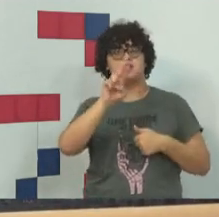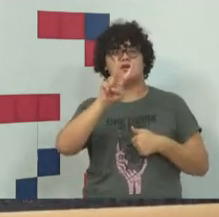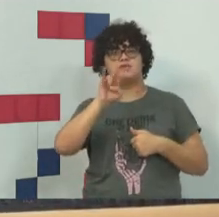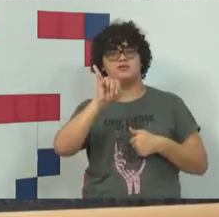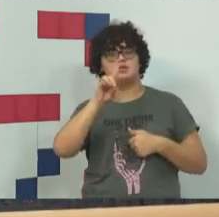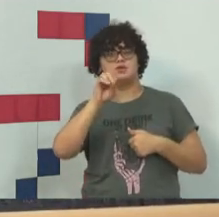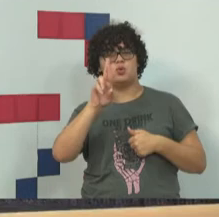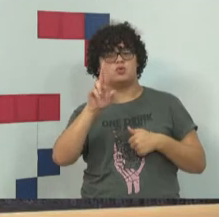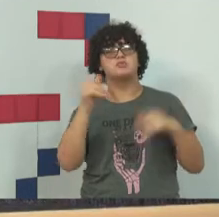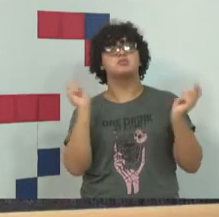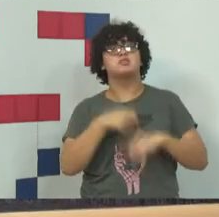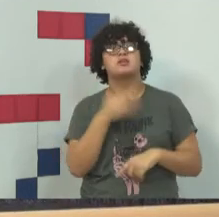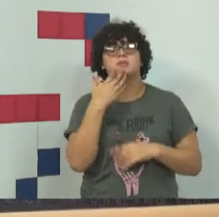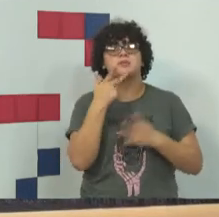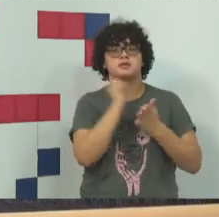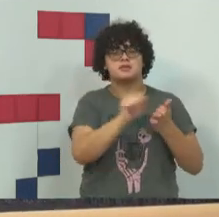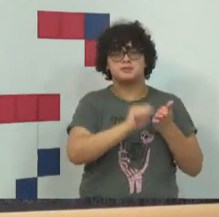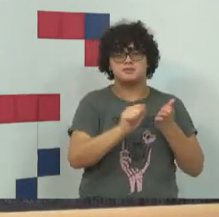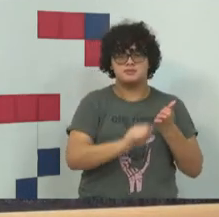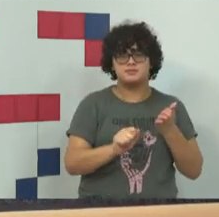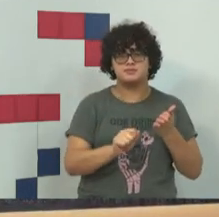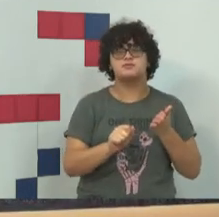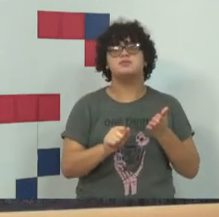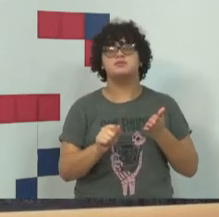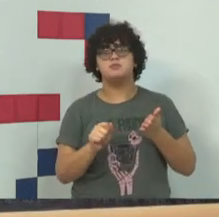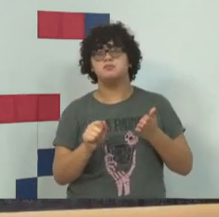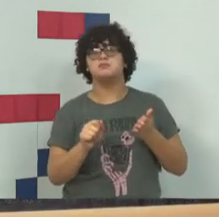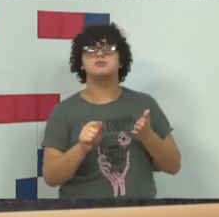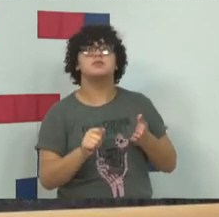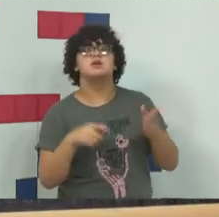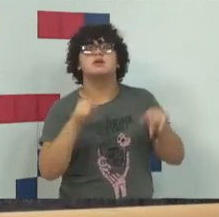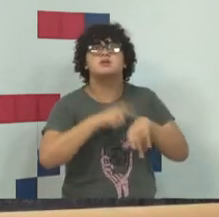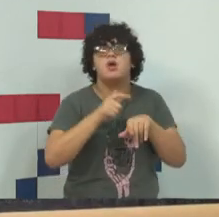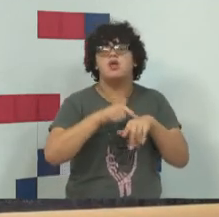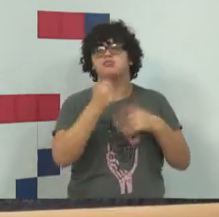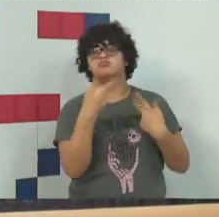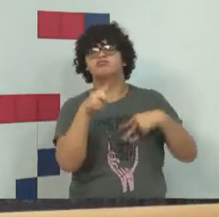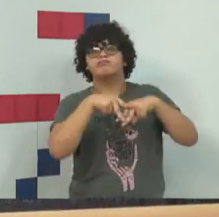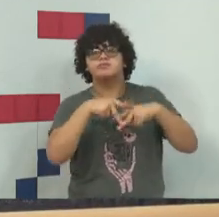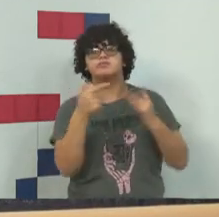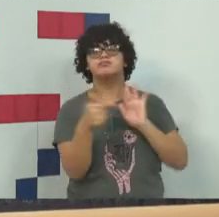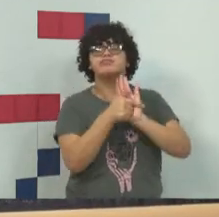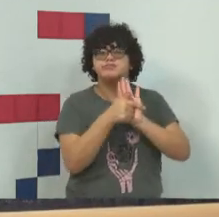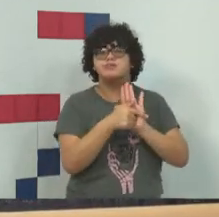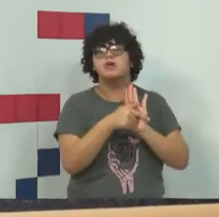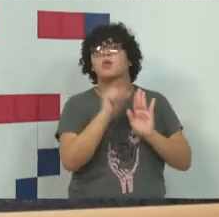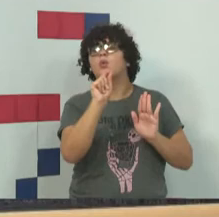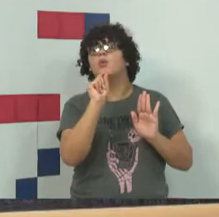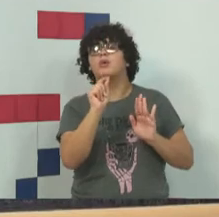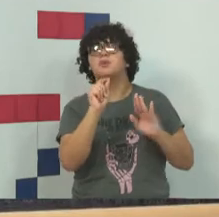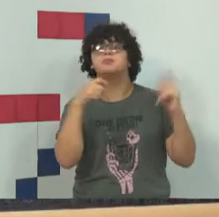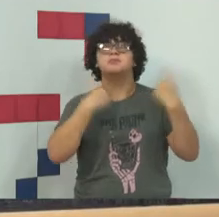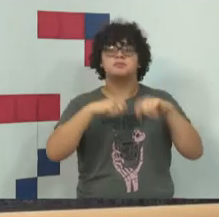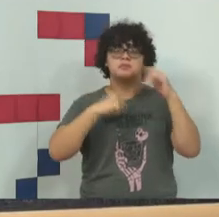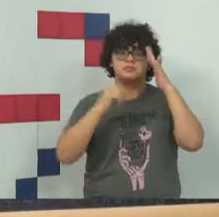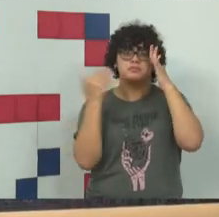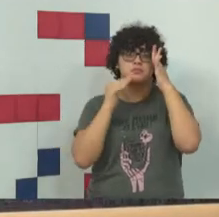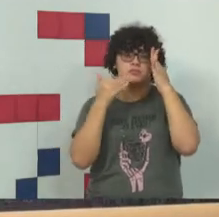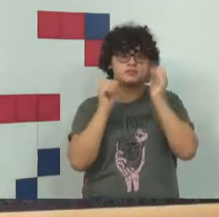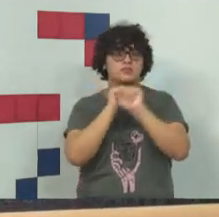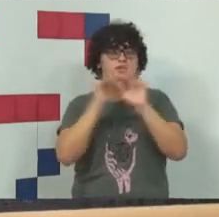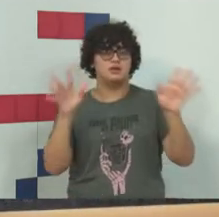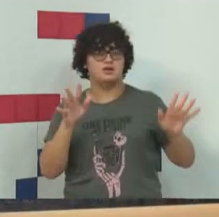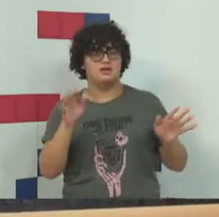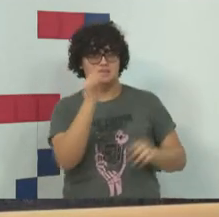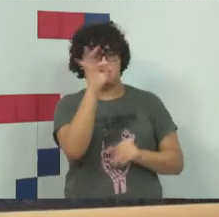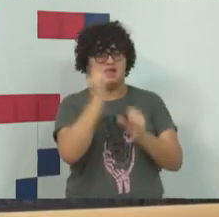Então, para escrever esses projetos de criminalização, de desinformação, é necessário levar em consideração mais ou